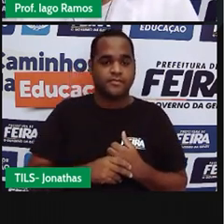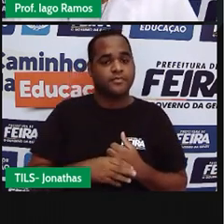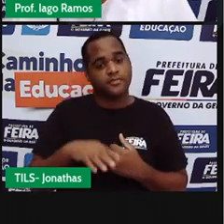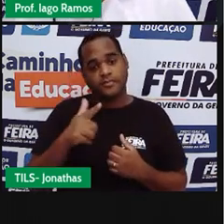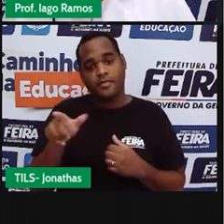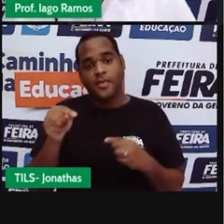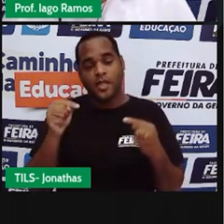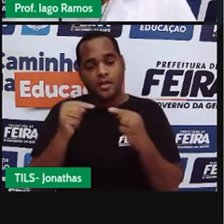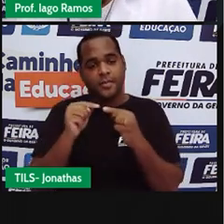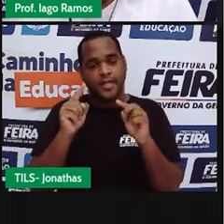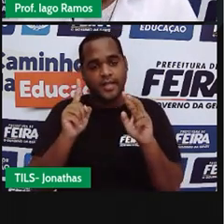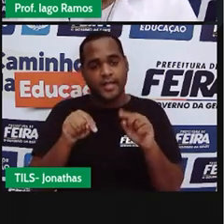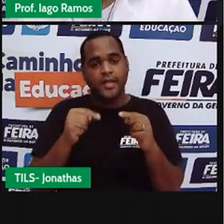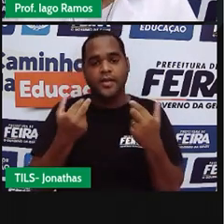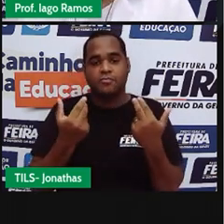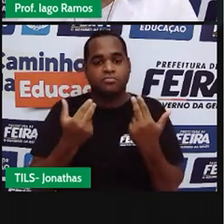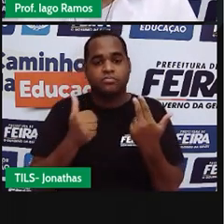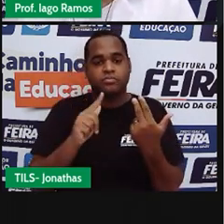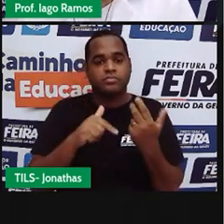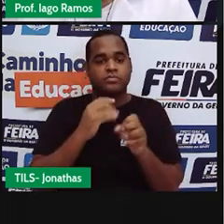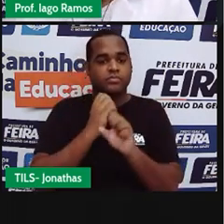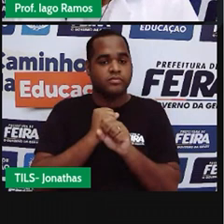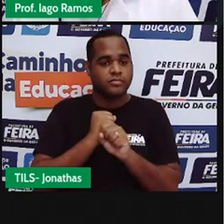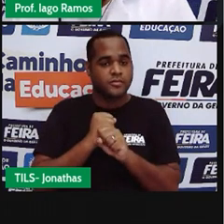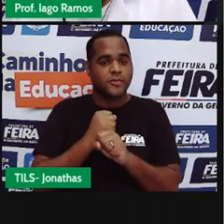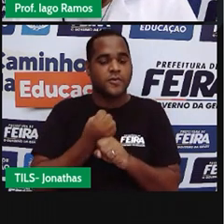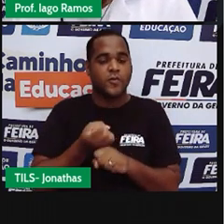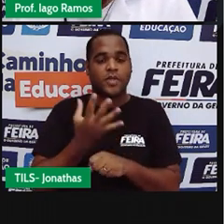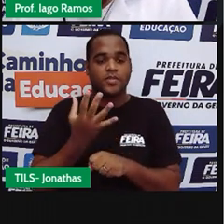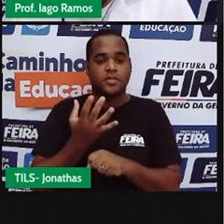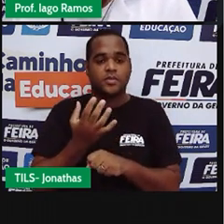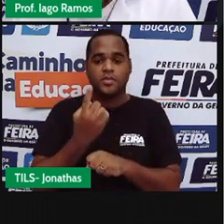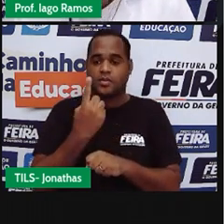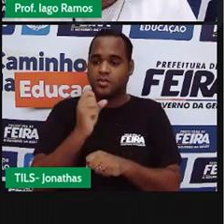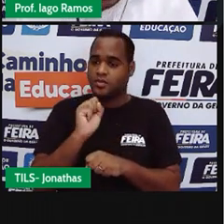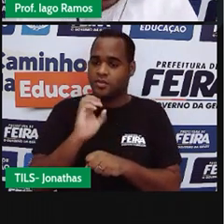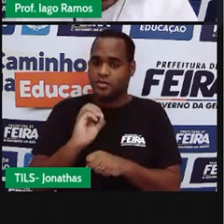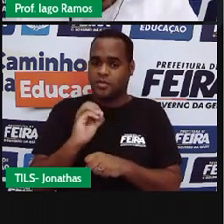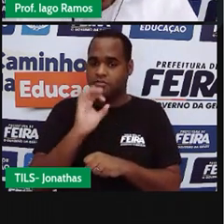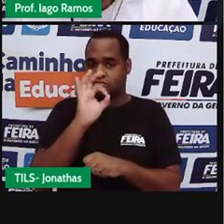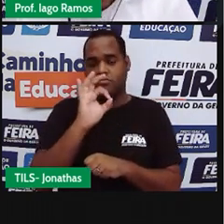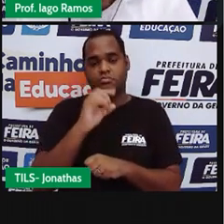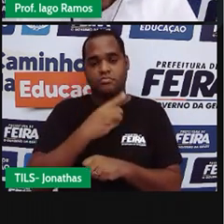isso tem que ser igual a quanto? Isso tem que ser igual a 180 graus.